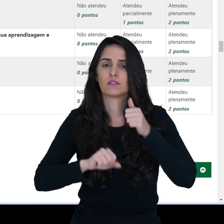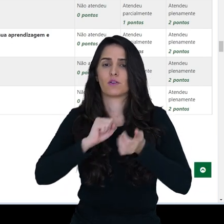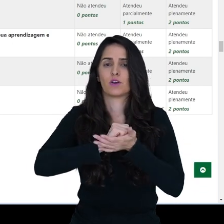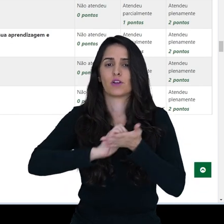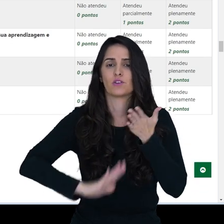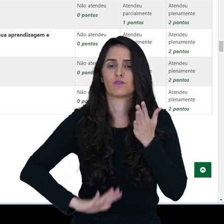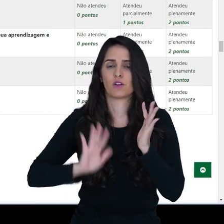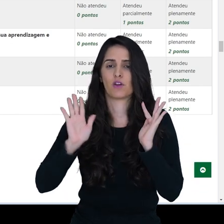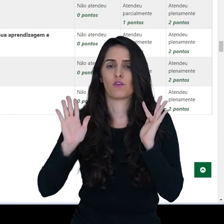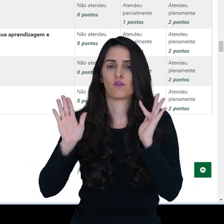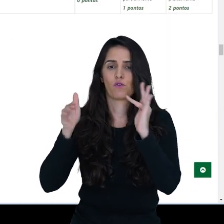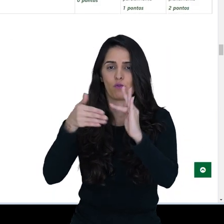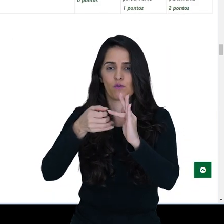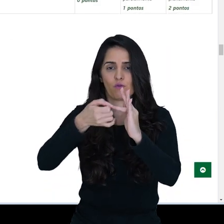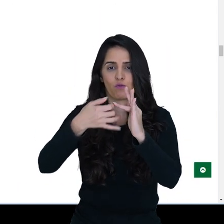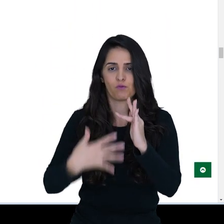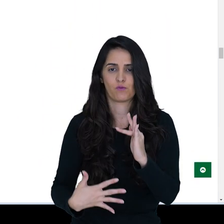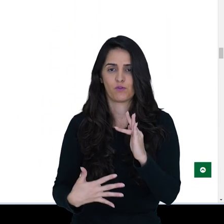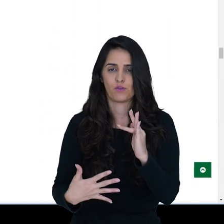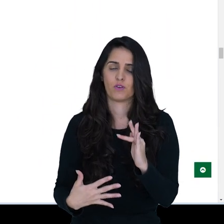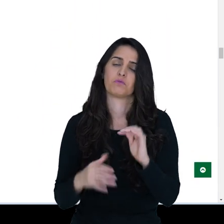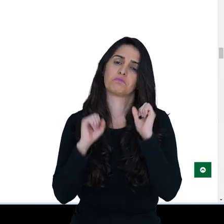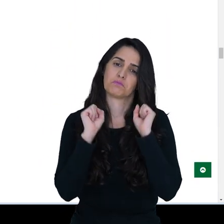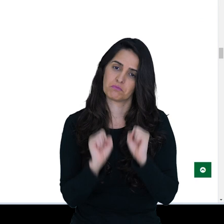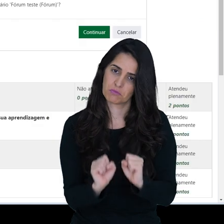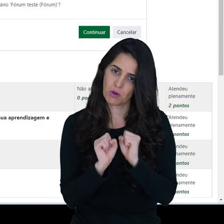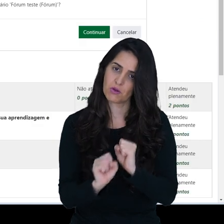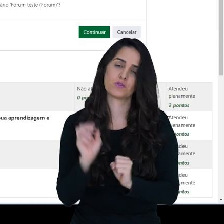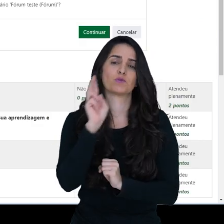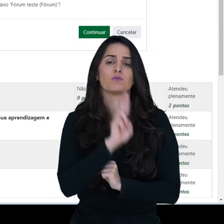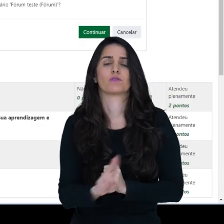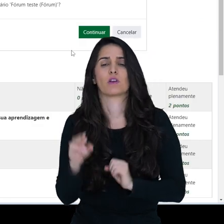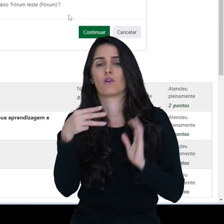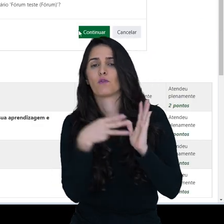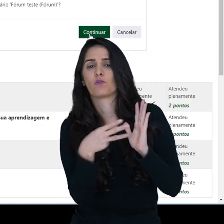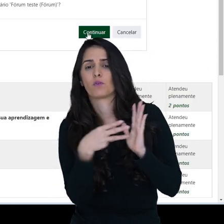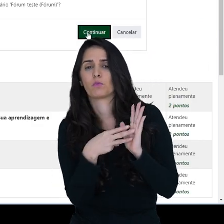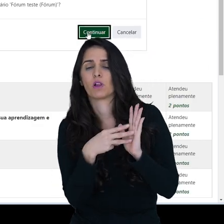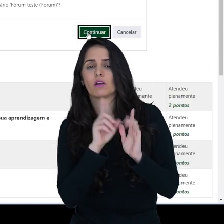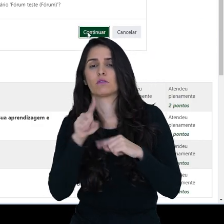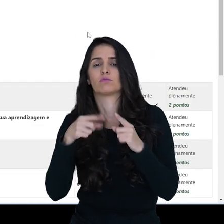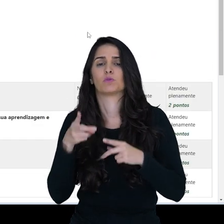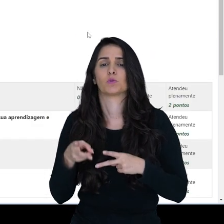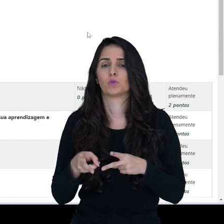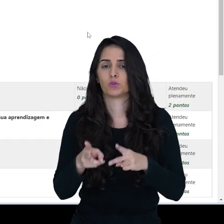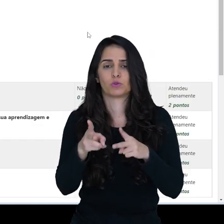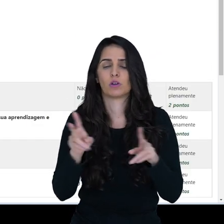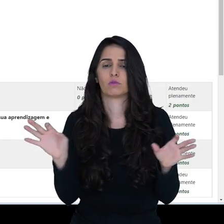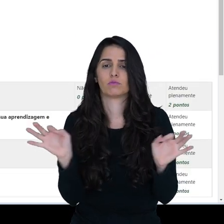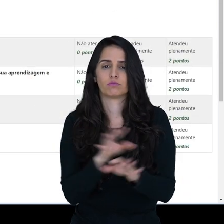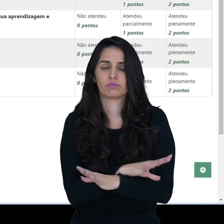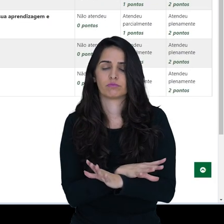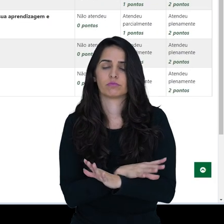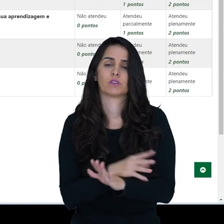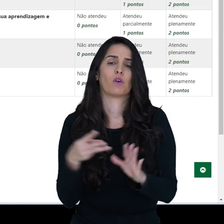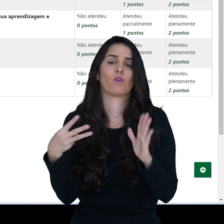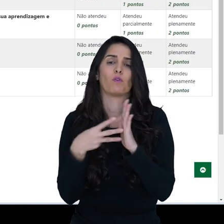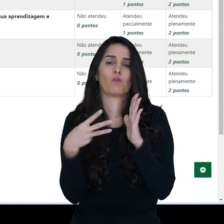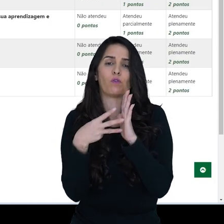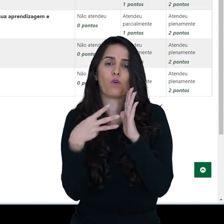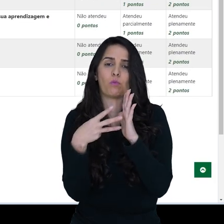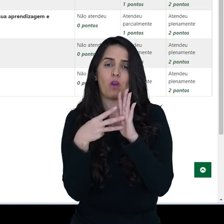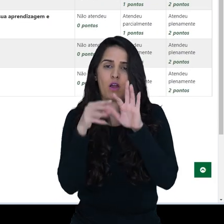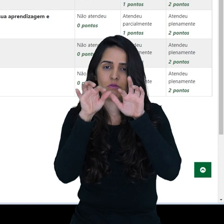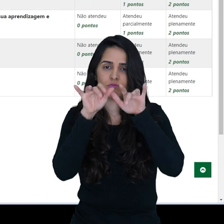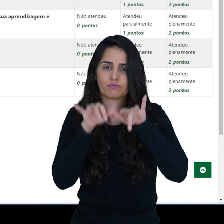avaliação da atividade fórum. Posso usar este formulário, continuar e pronto, o